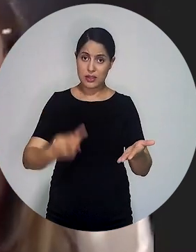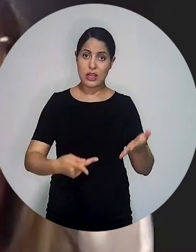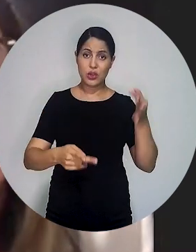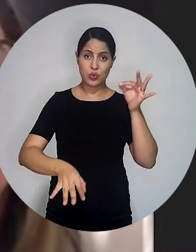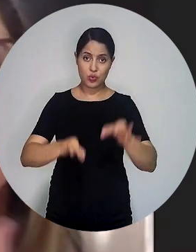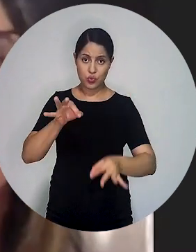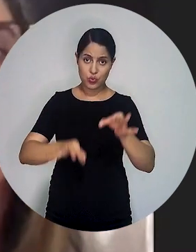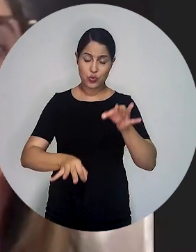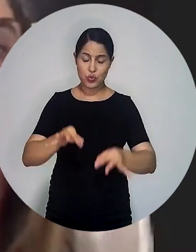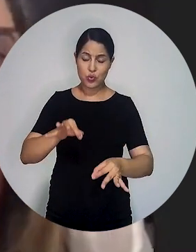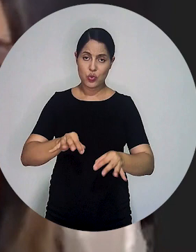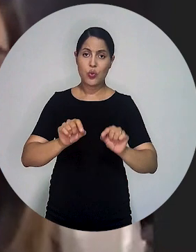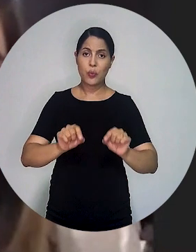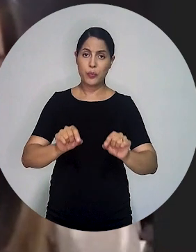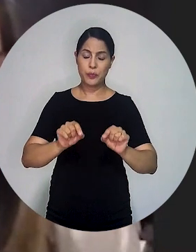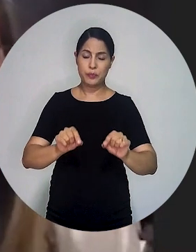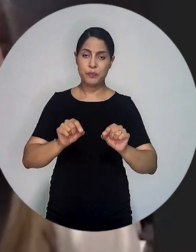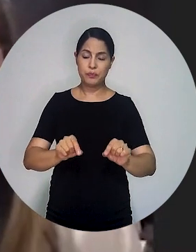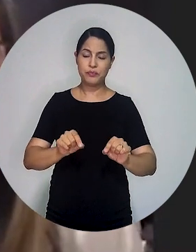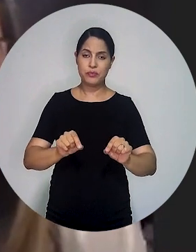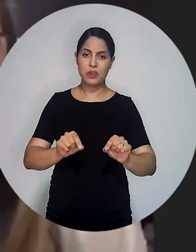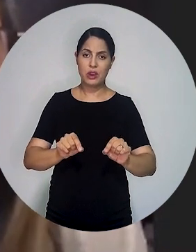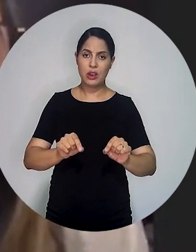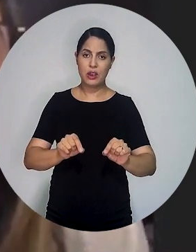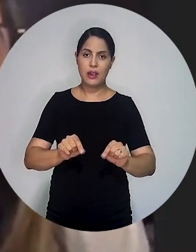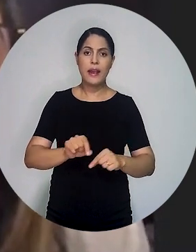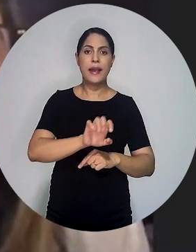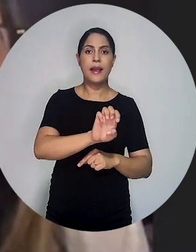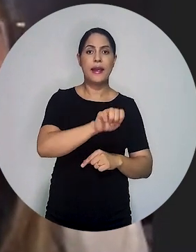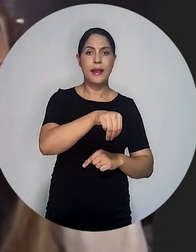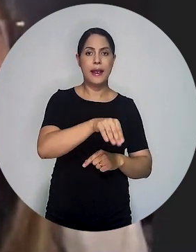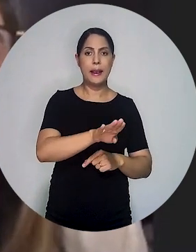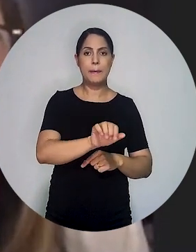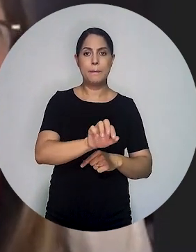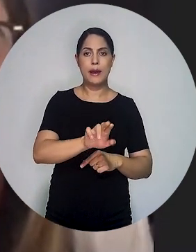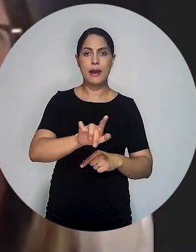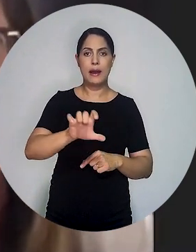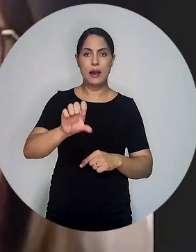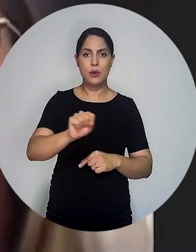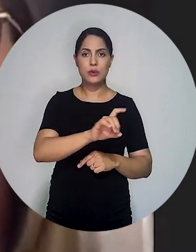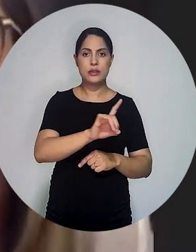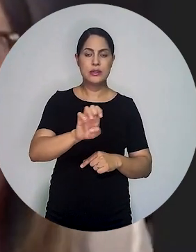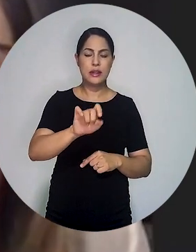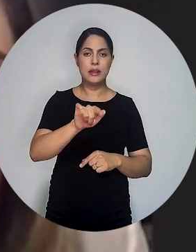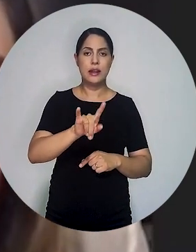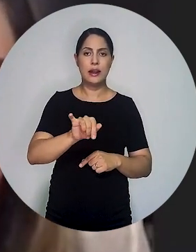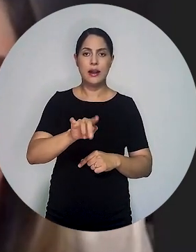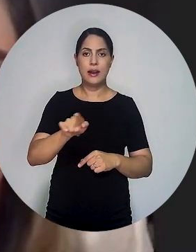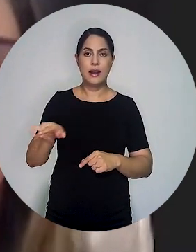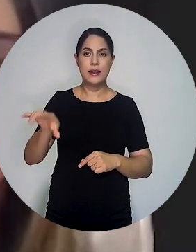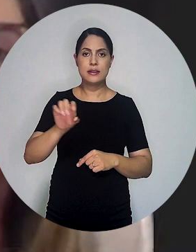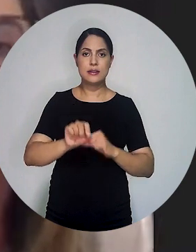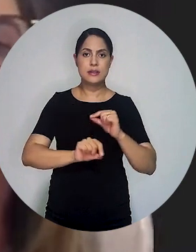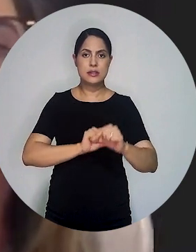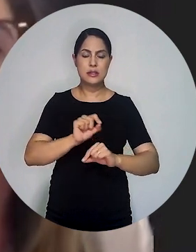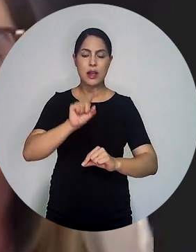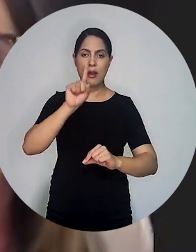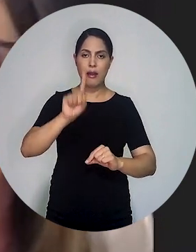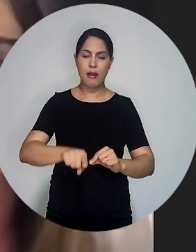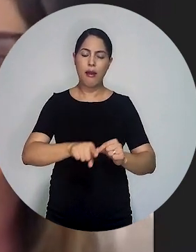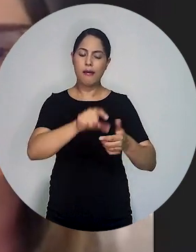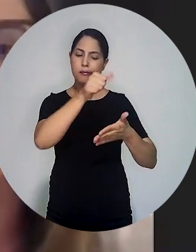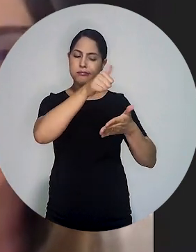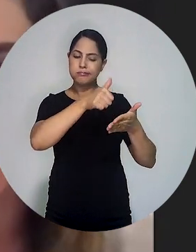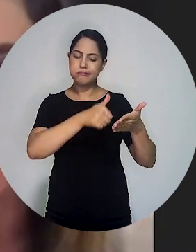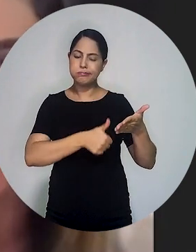nessa retomada desse julgamento de um recurso chamado embargos de declaração que foram